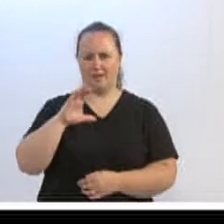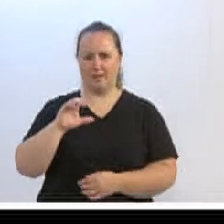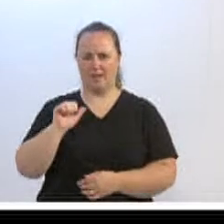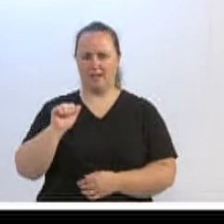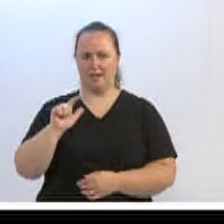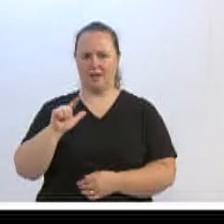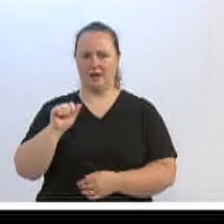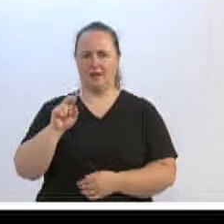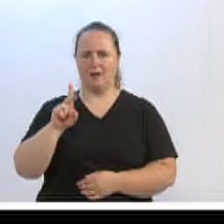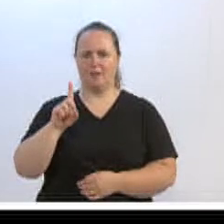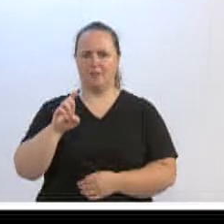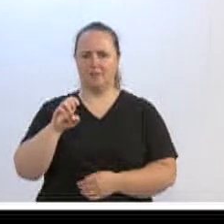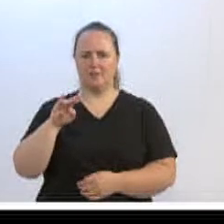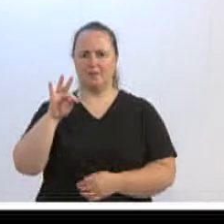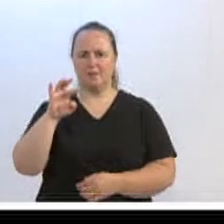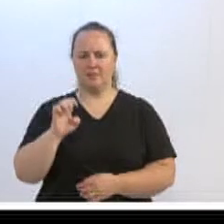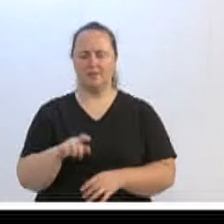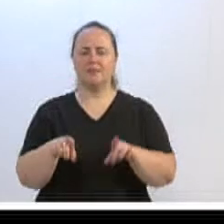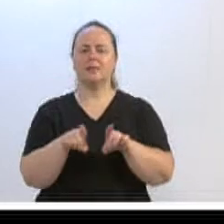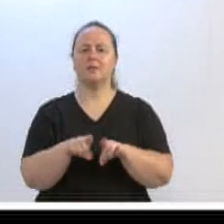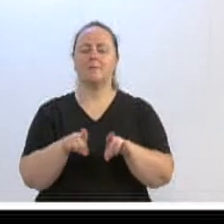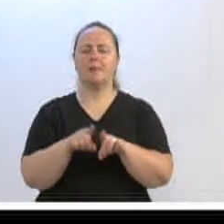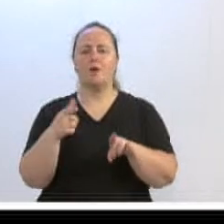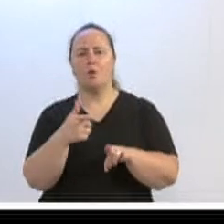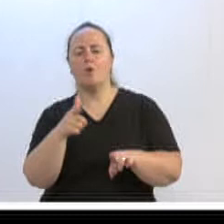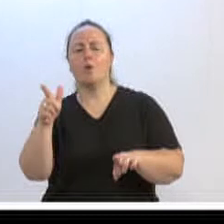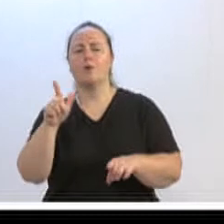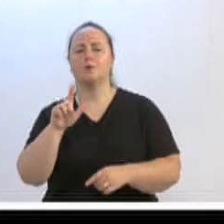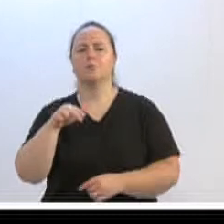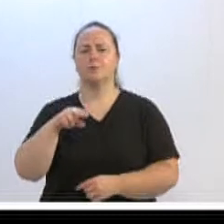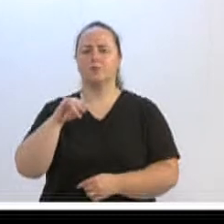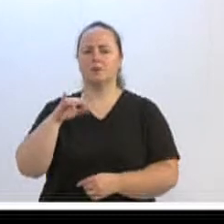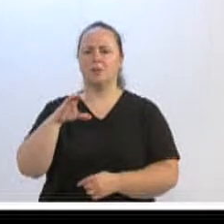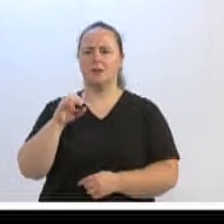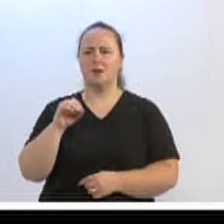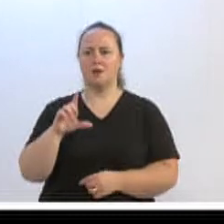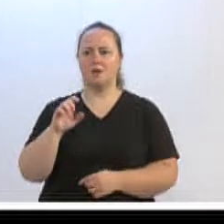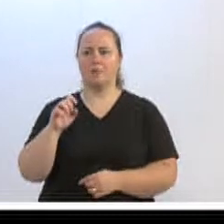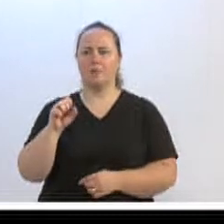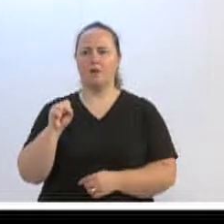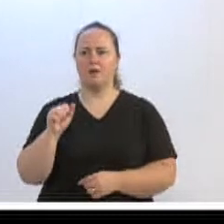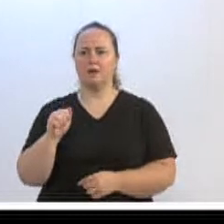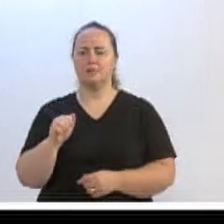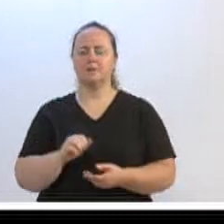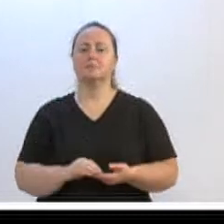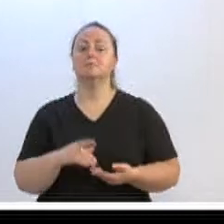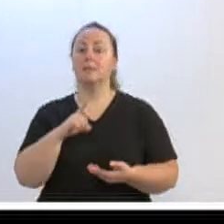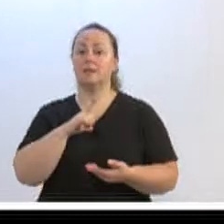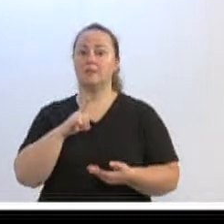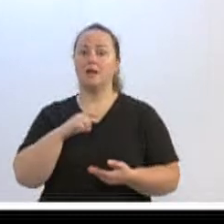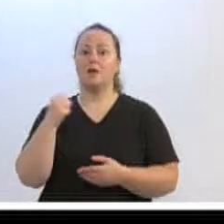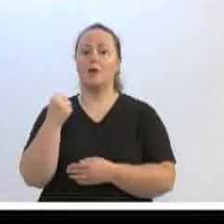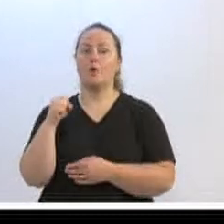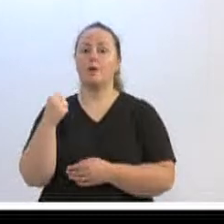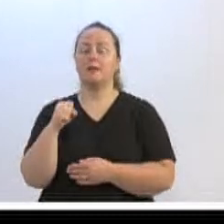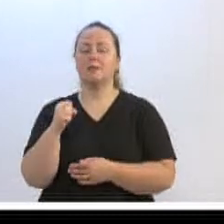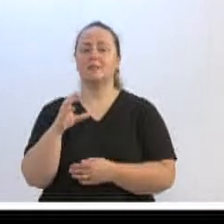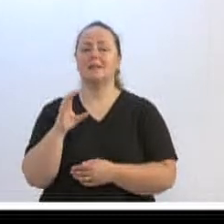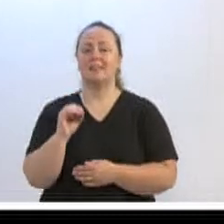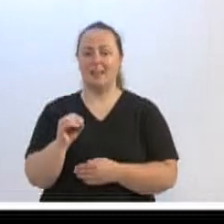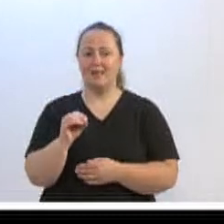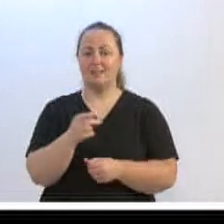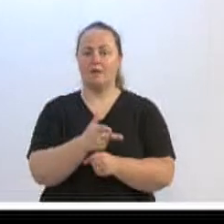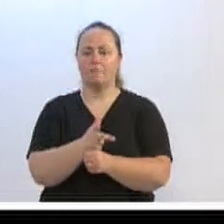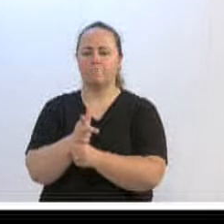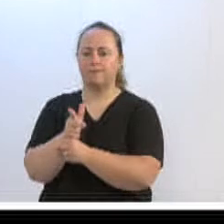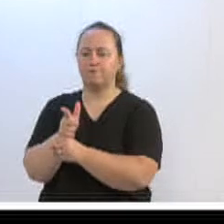e também o tenente Nicolas Vasconcelos, porque agora, através da tecnologia, nós teremos aí 80 câmaras de monitoramento espalhadas pela cidade